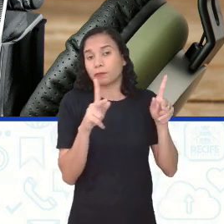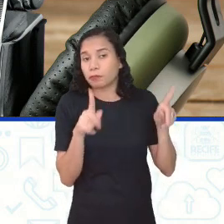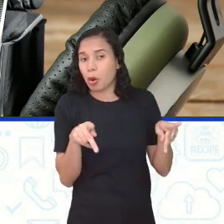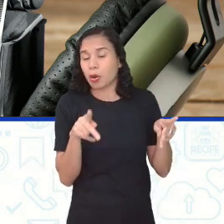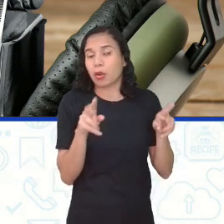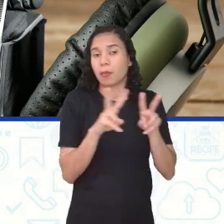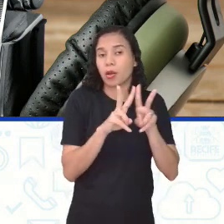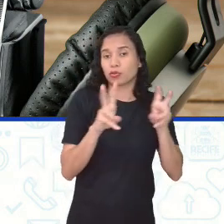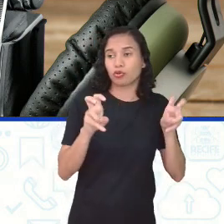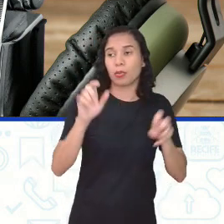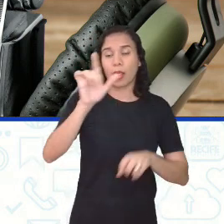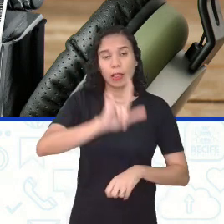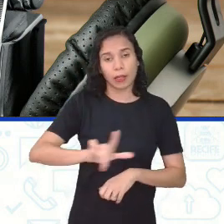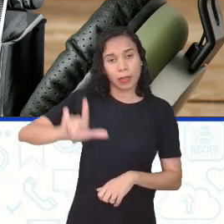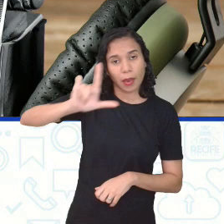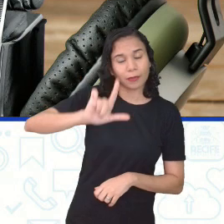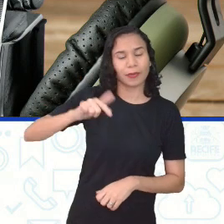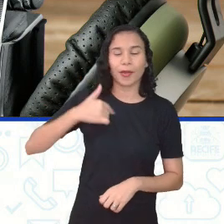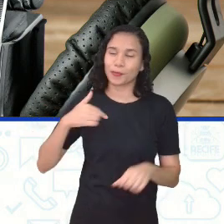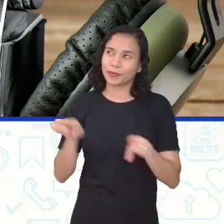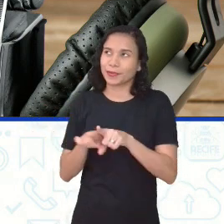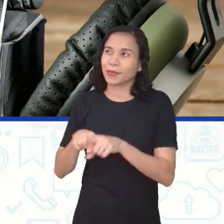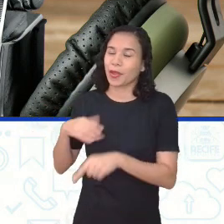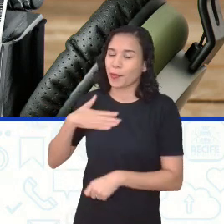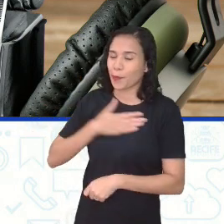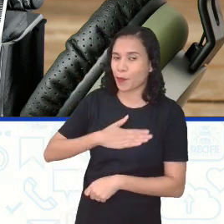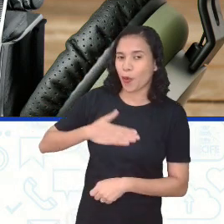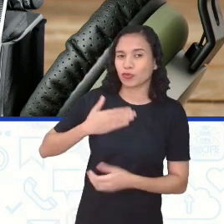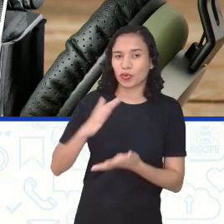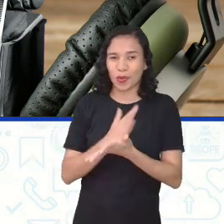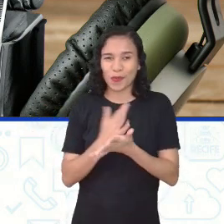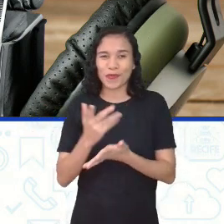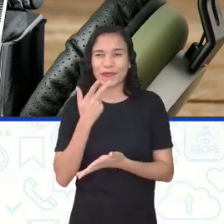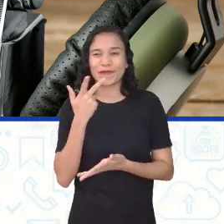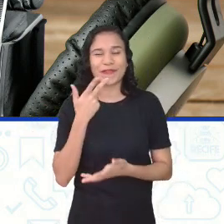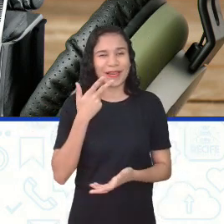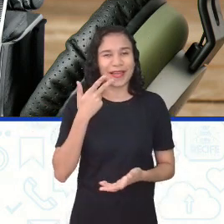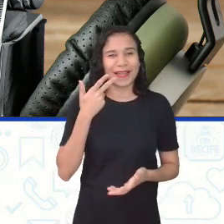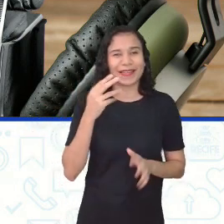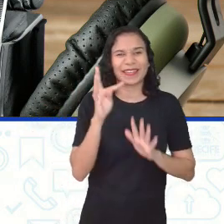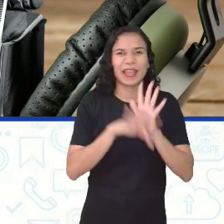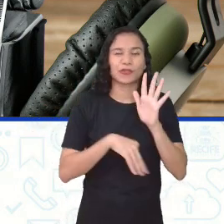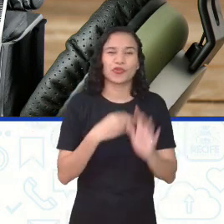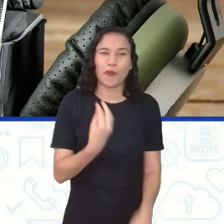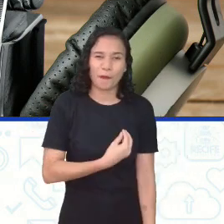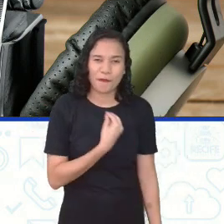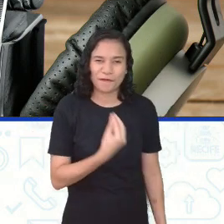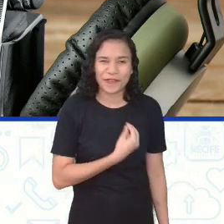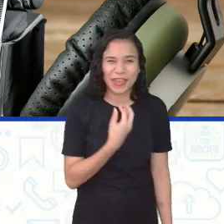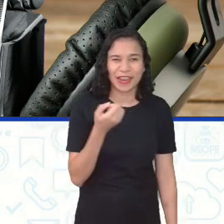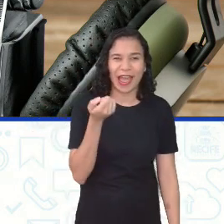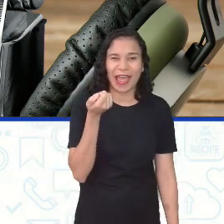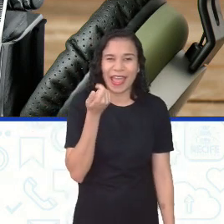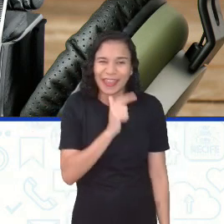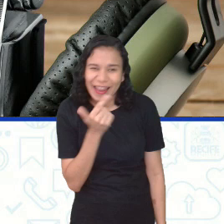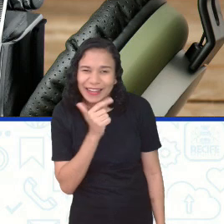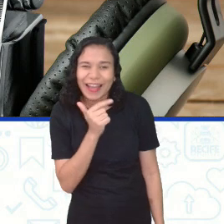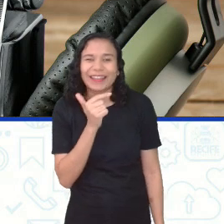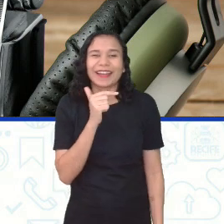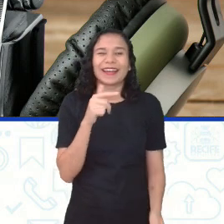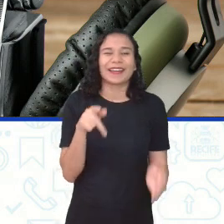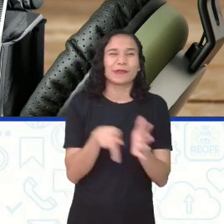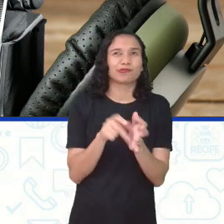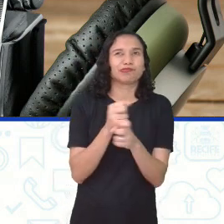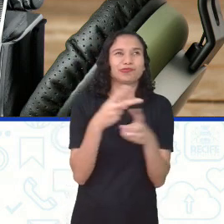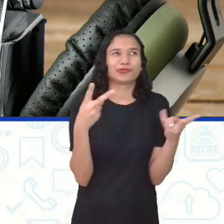literatura. Eu também, eu gosto também de alguns que contam algumas histórias da vida, histórias engraçadas, umas